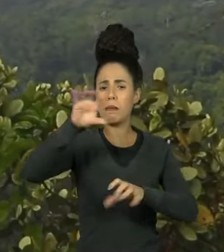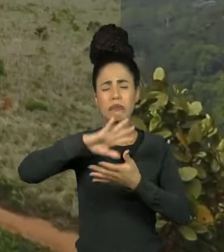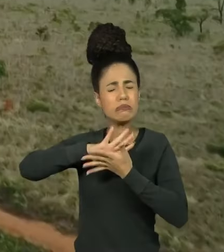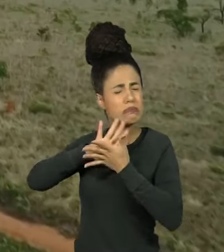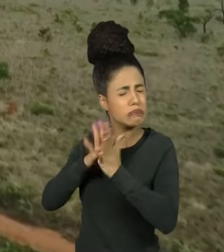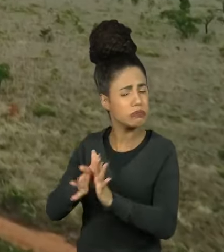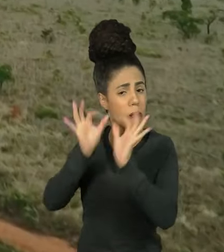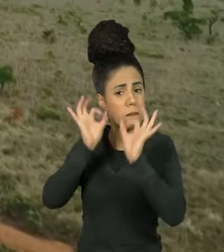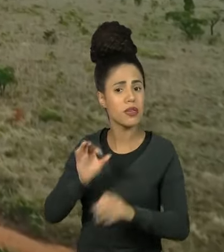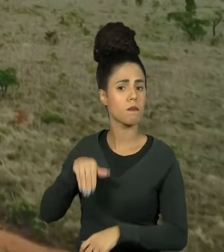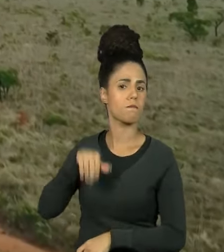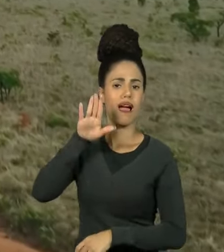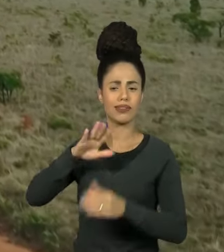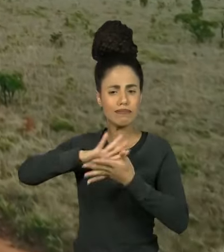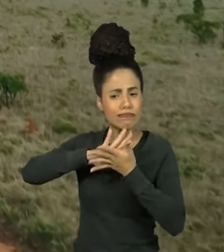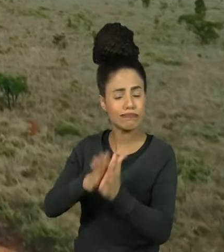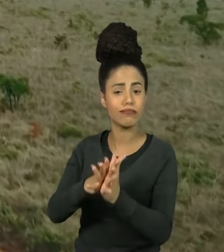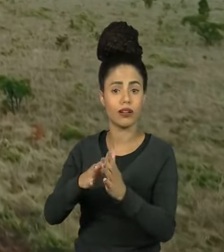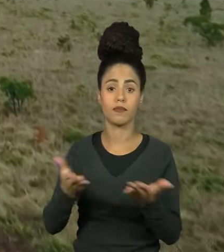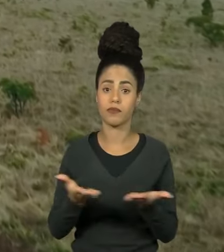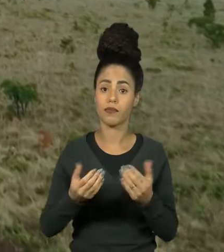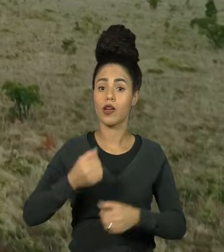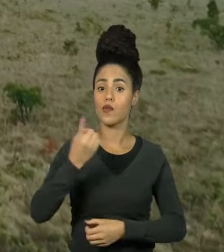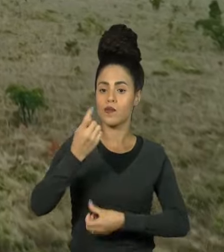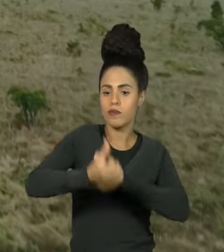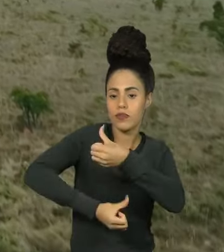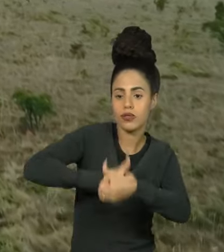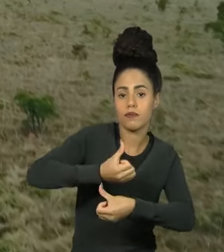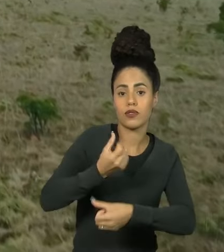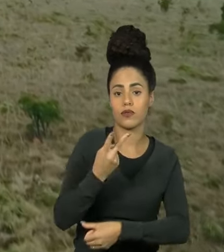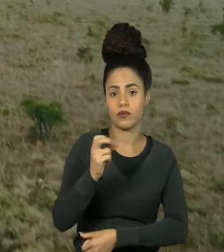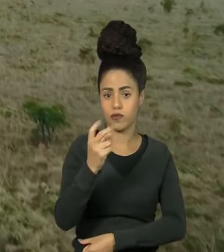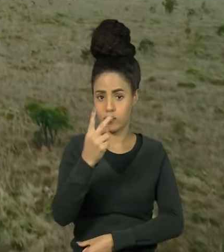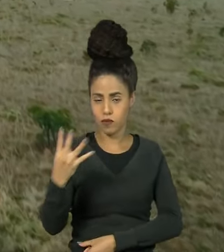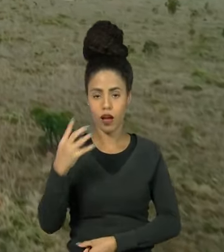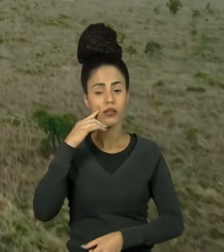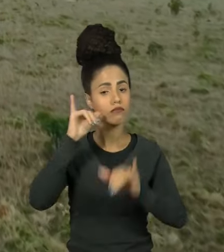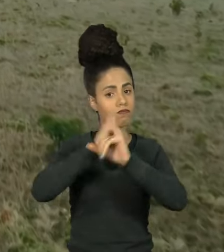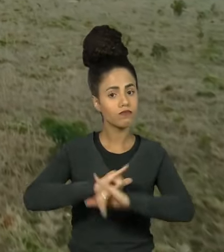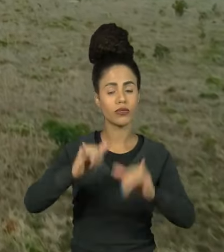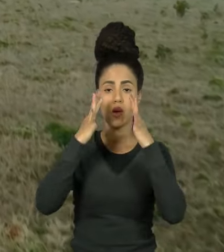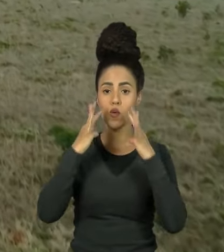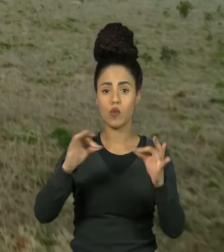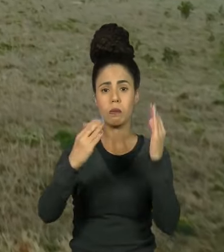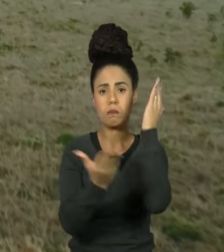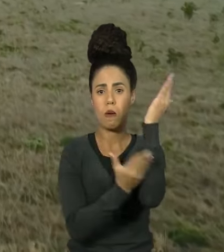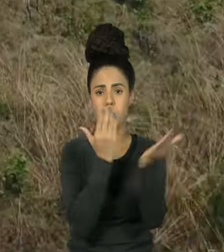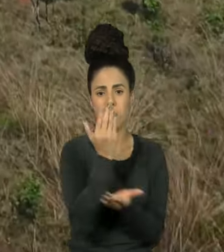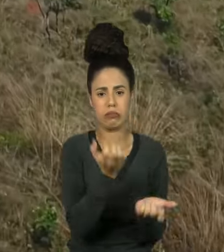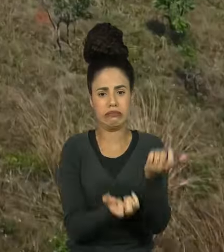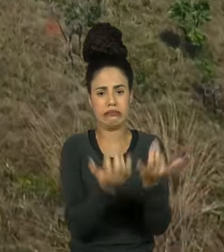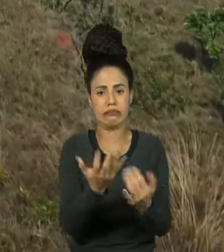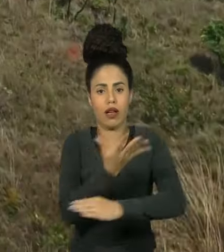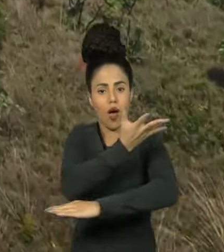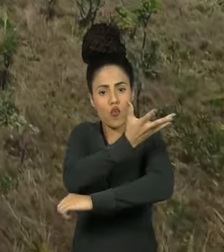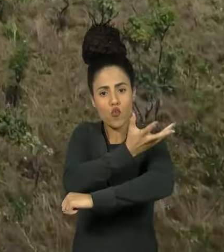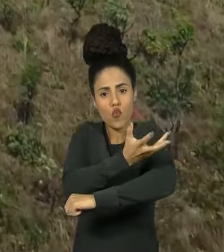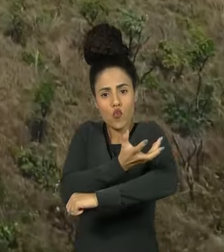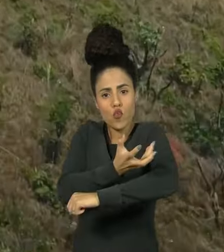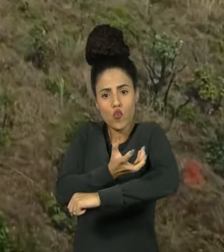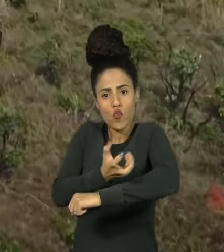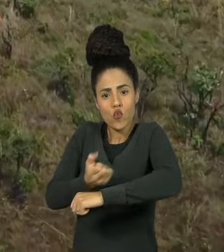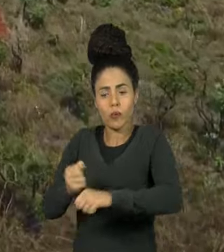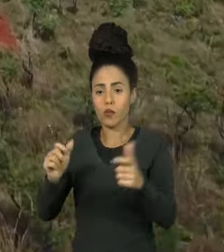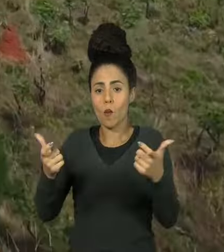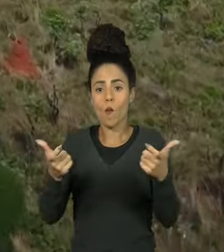No primeiro semestre de 2024, os alertas de desmatamentos no Cerrado caíram pela primeira